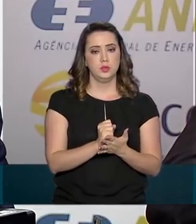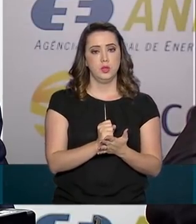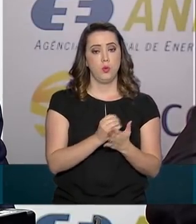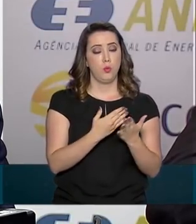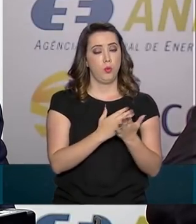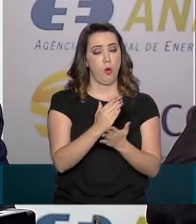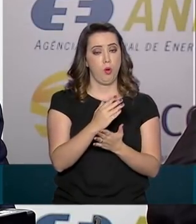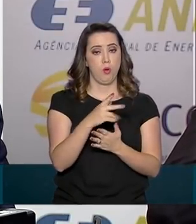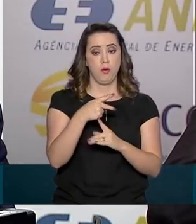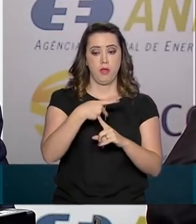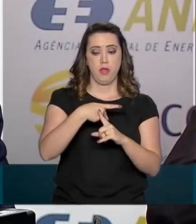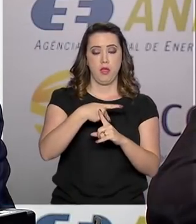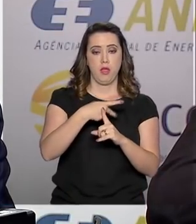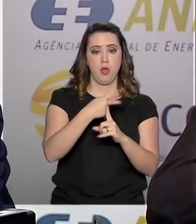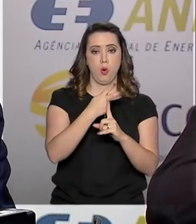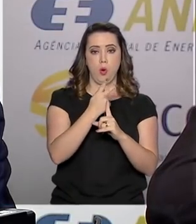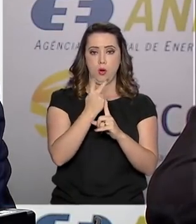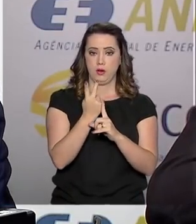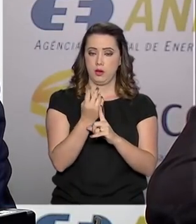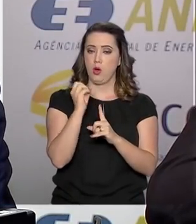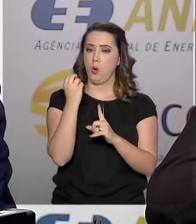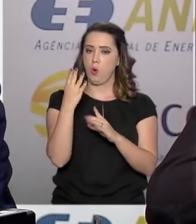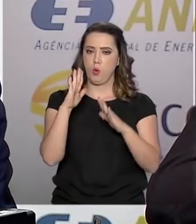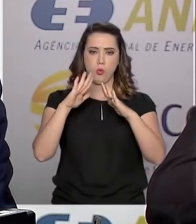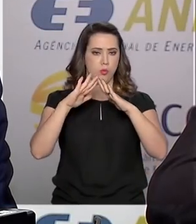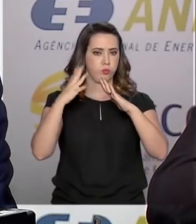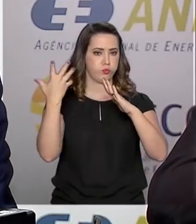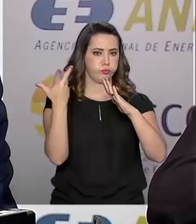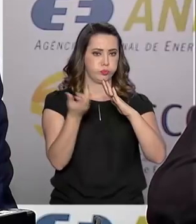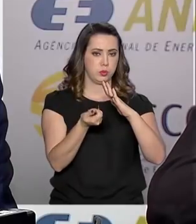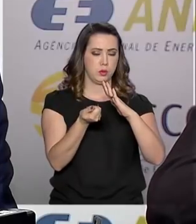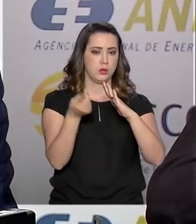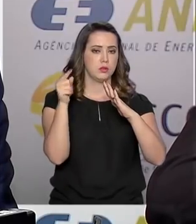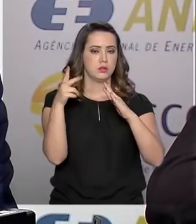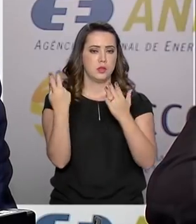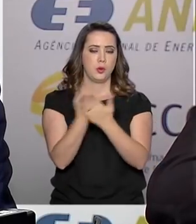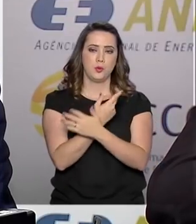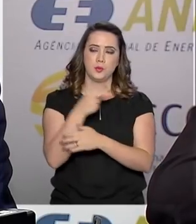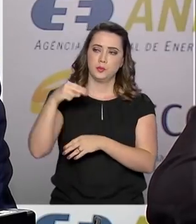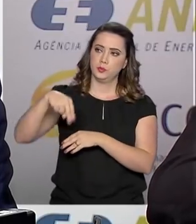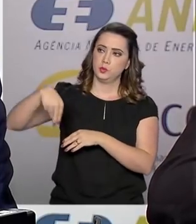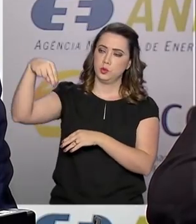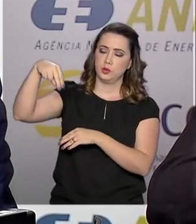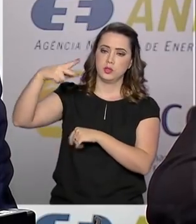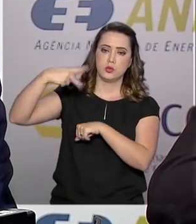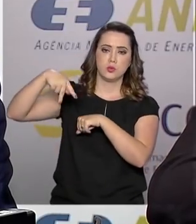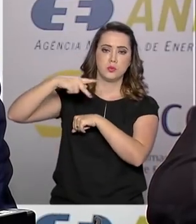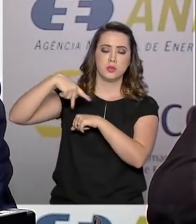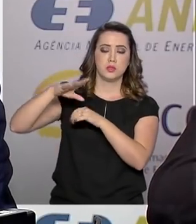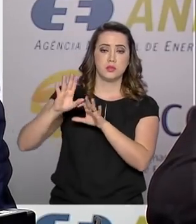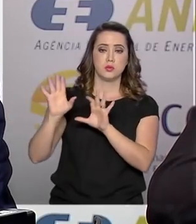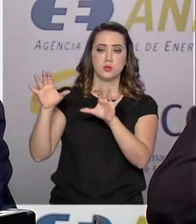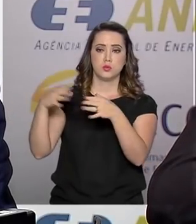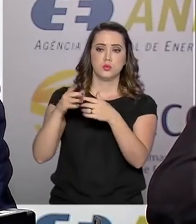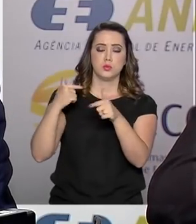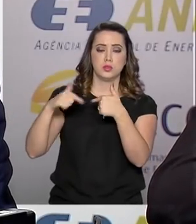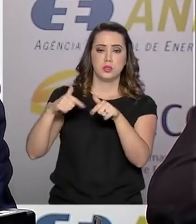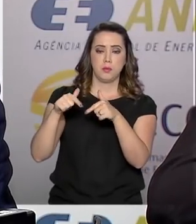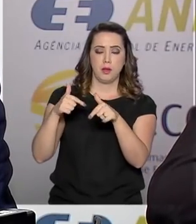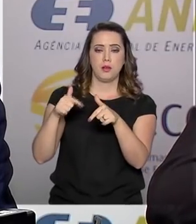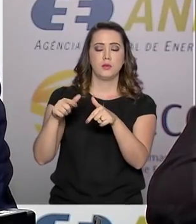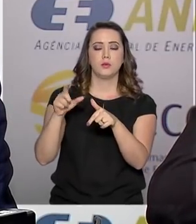eólica e solar, com destaque, que elas ocorreram na região nordeste do país, onde parte desses empregos